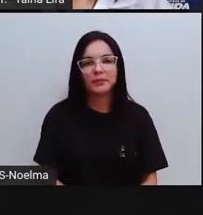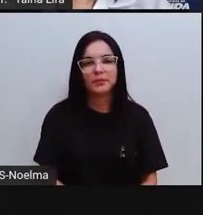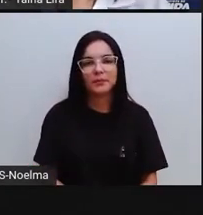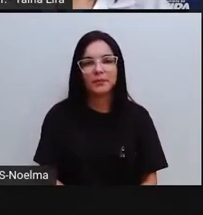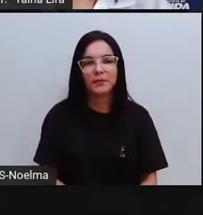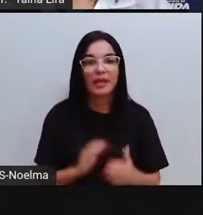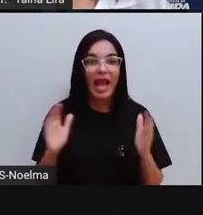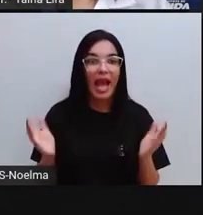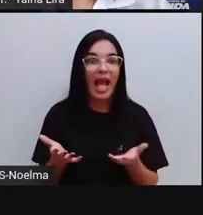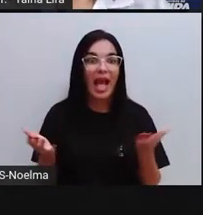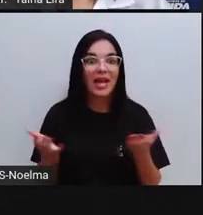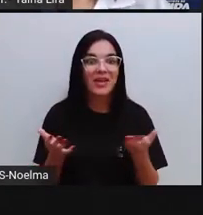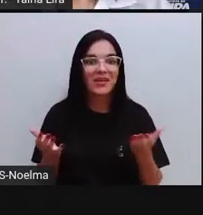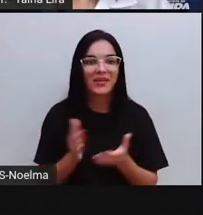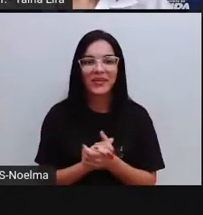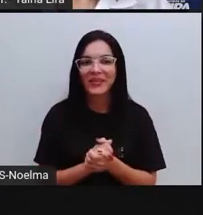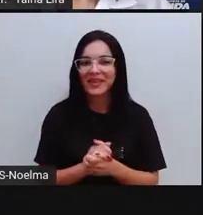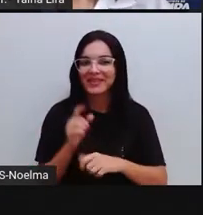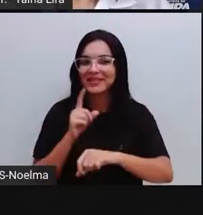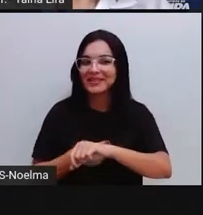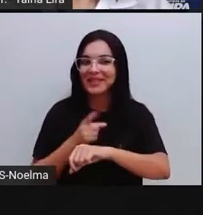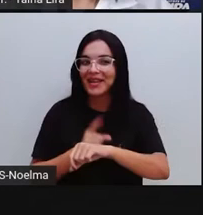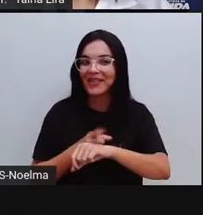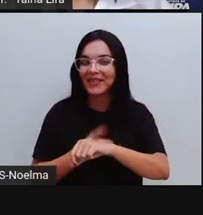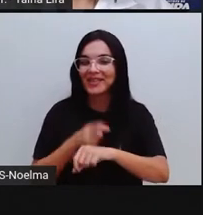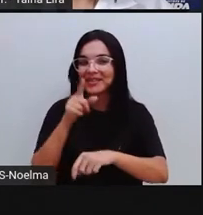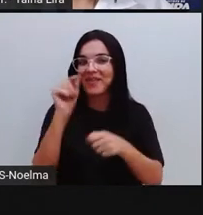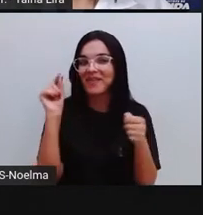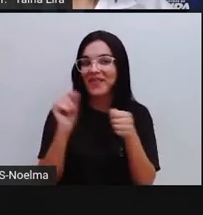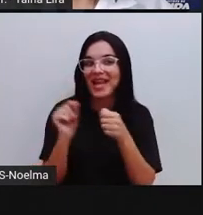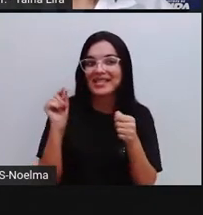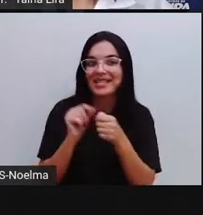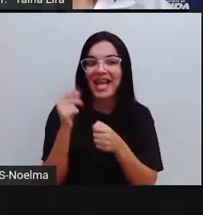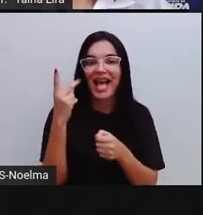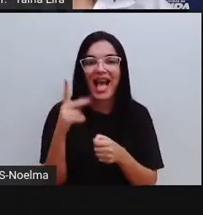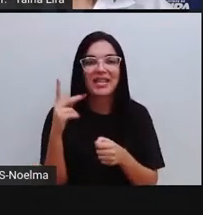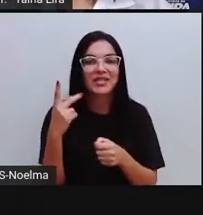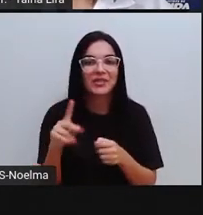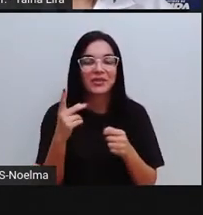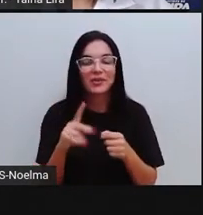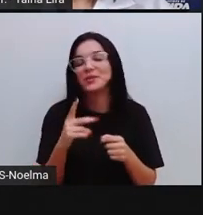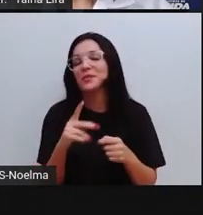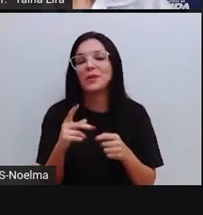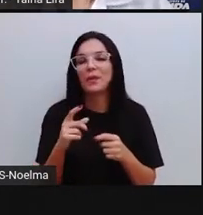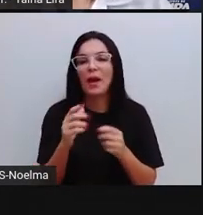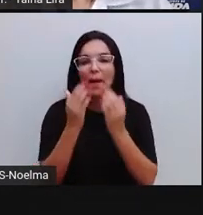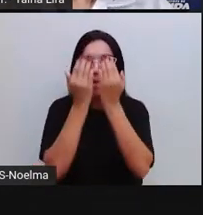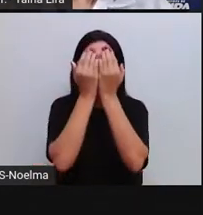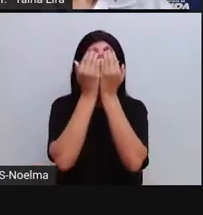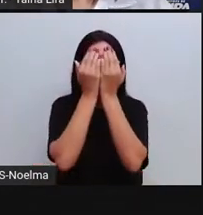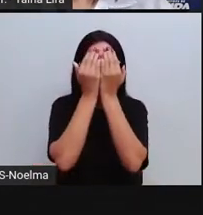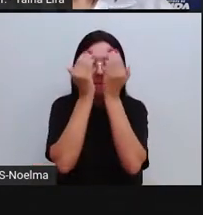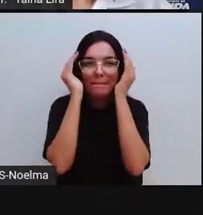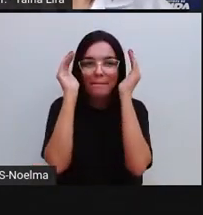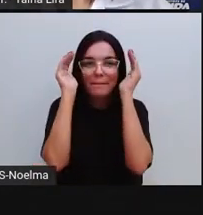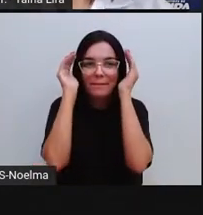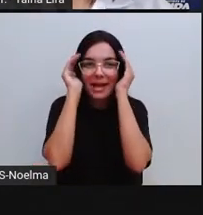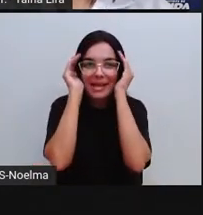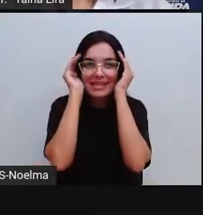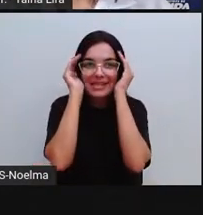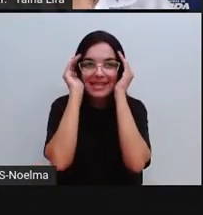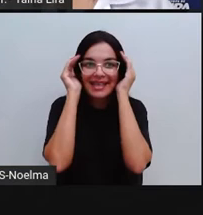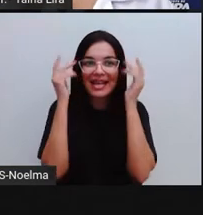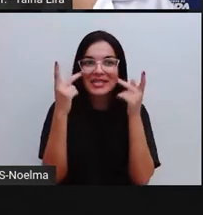E agora, pessoal, é a hora da nossa produção. A gente vai começar a produção da máscara africana.